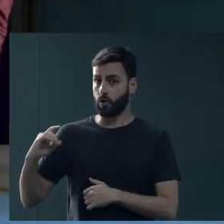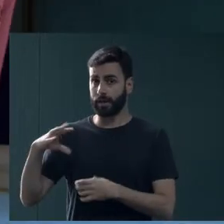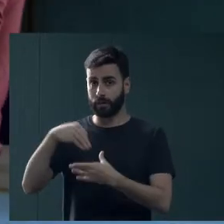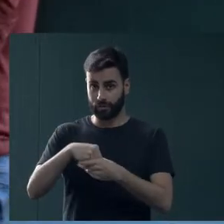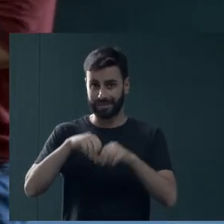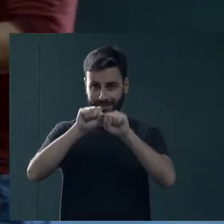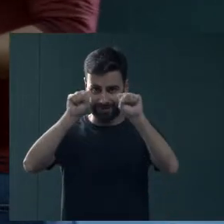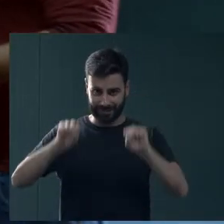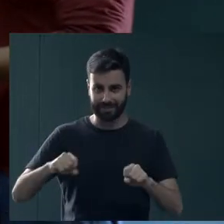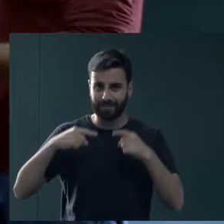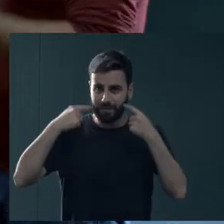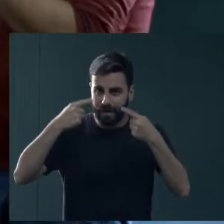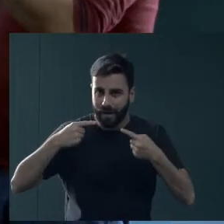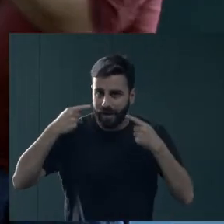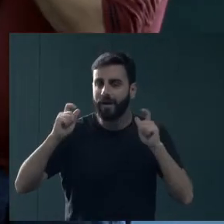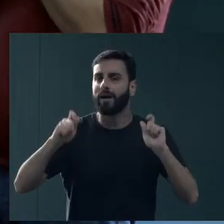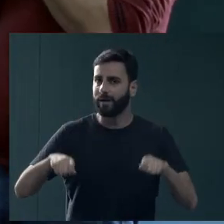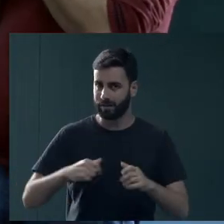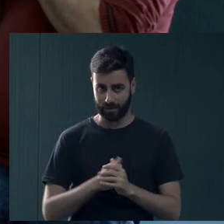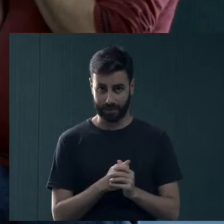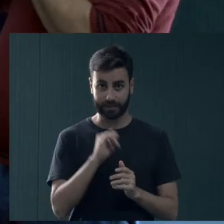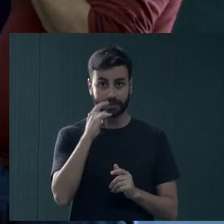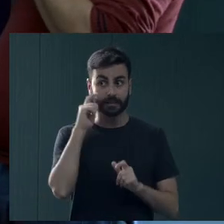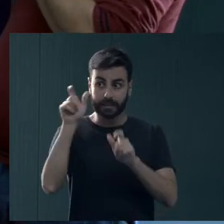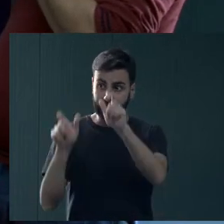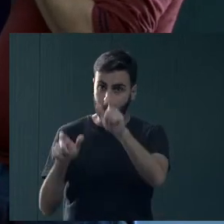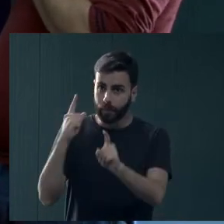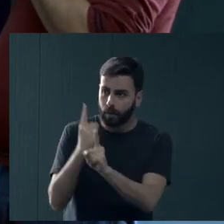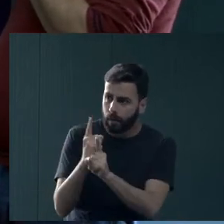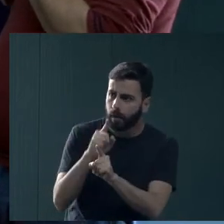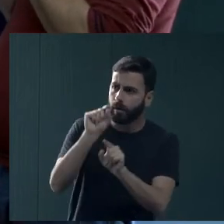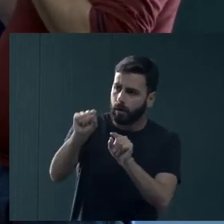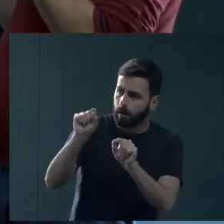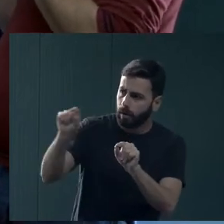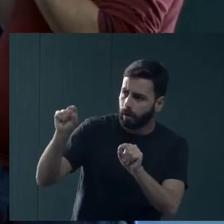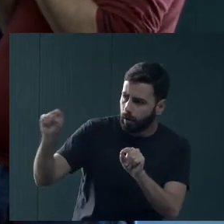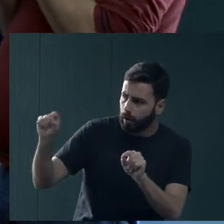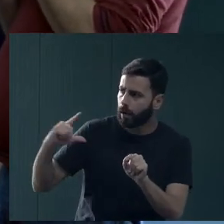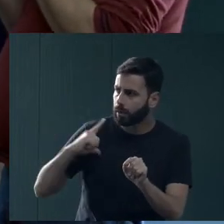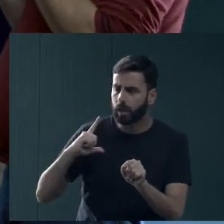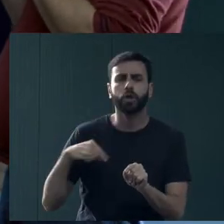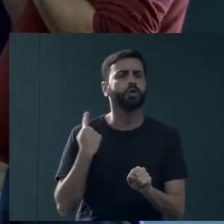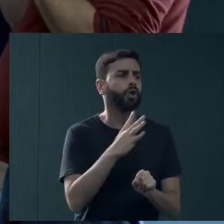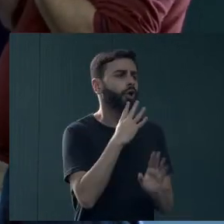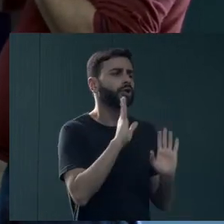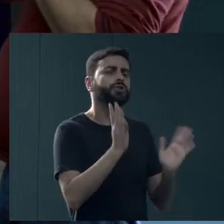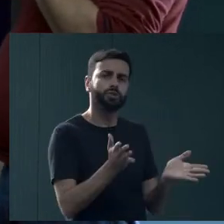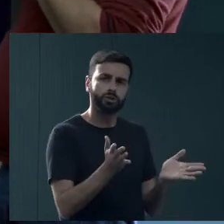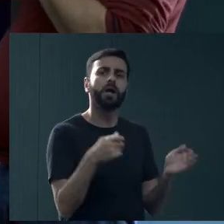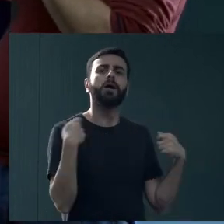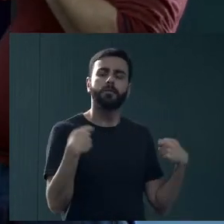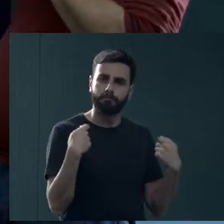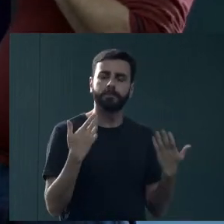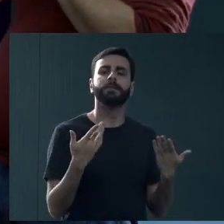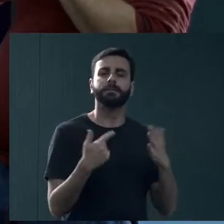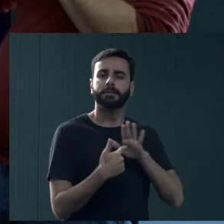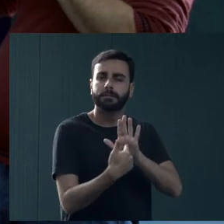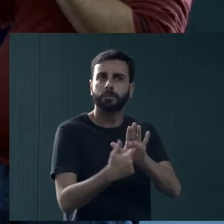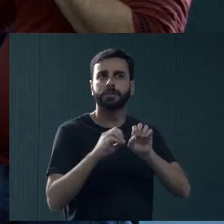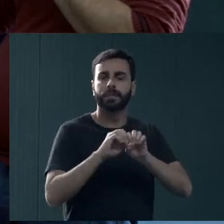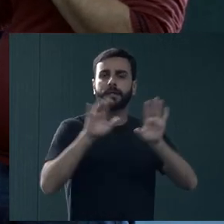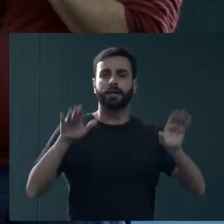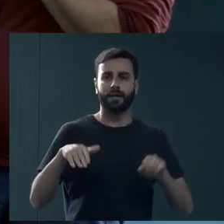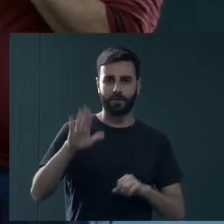pelos sapiens. Então, partir do momento que as pessoas identificam alguns fatores de risco e nós já entendemos que nós precisamos dar exemplos mais